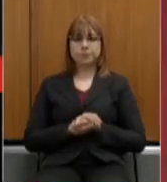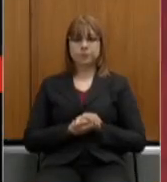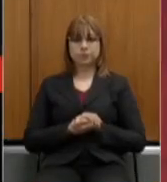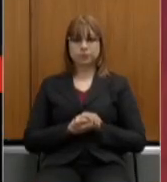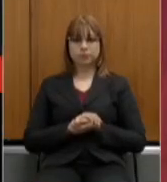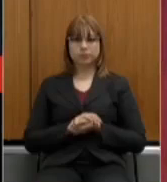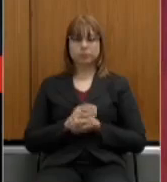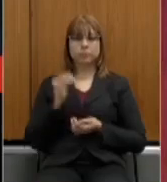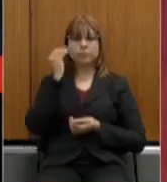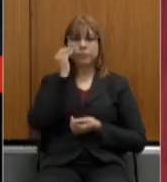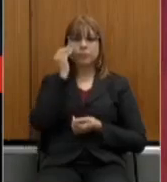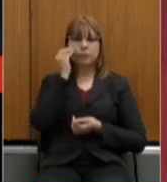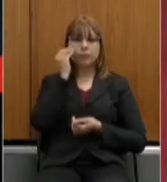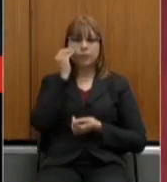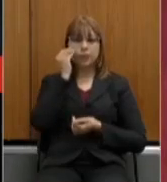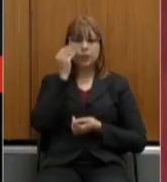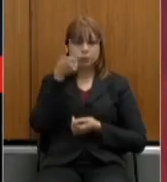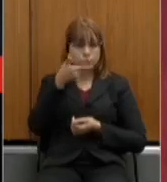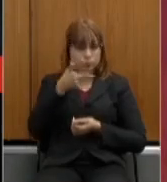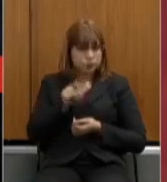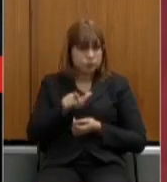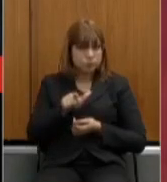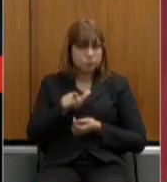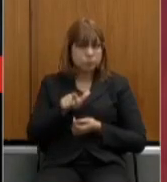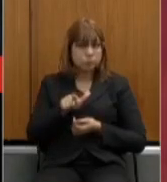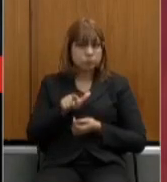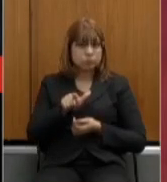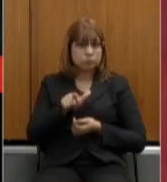tentar mais mais uma vez